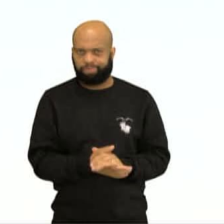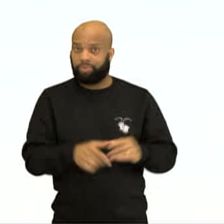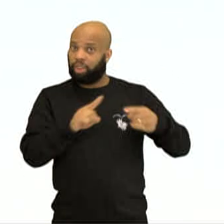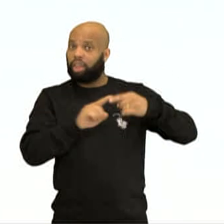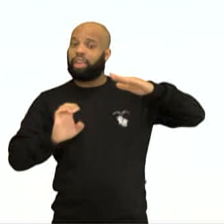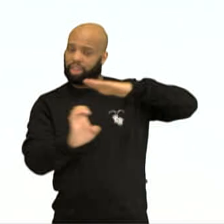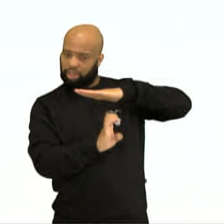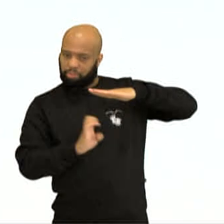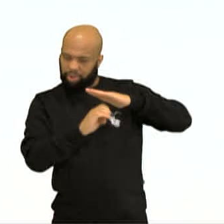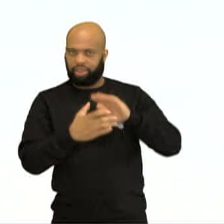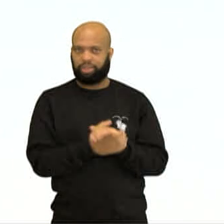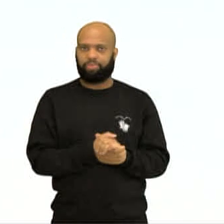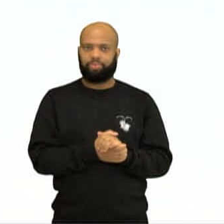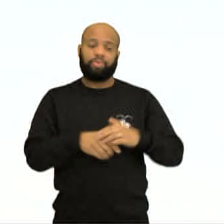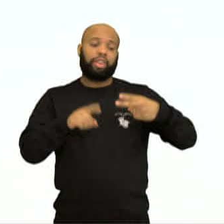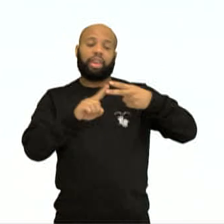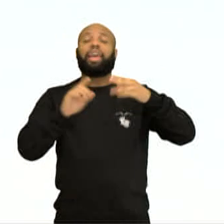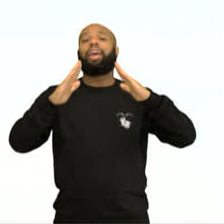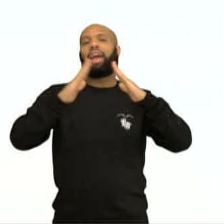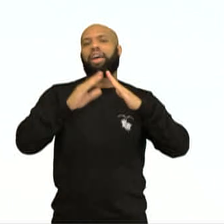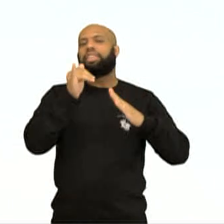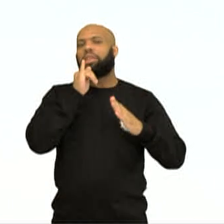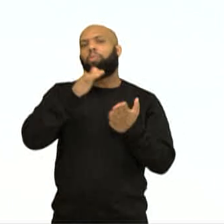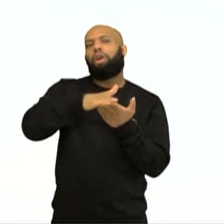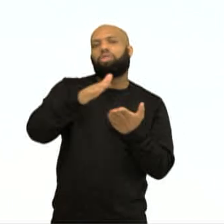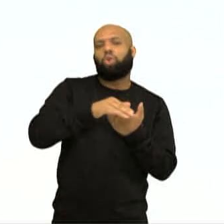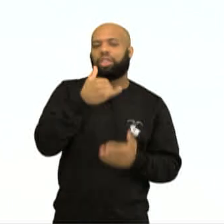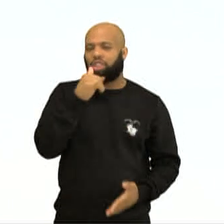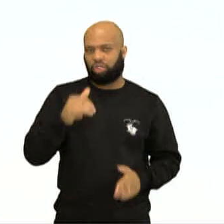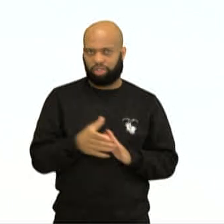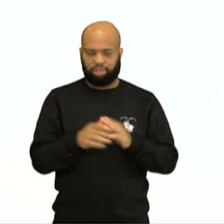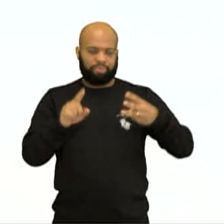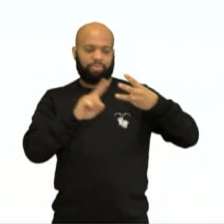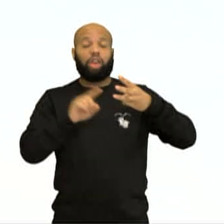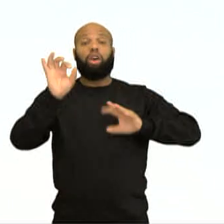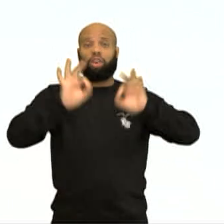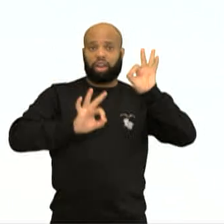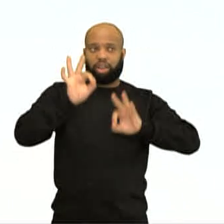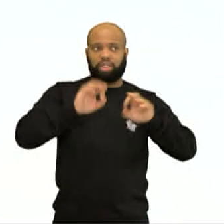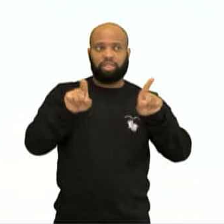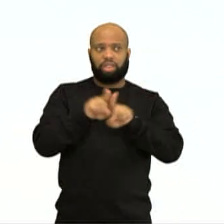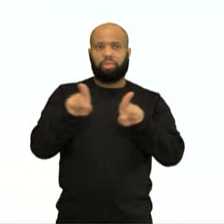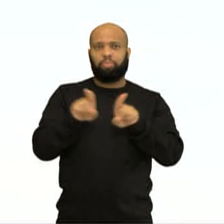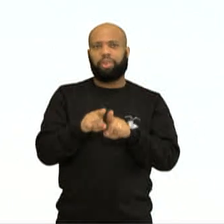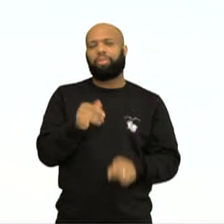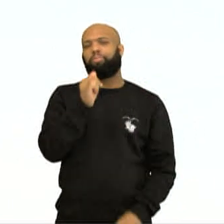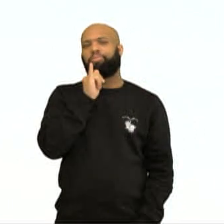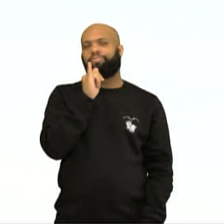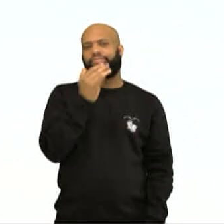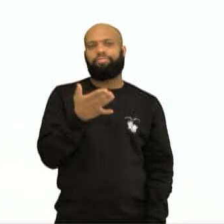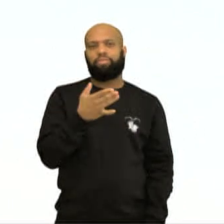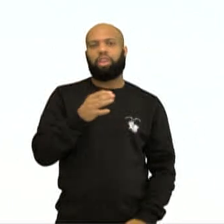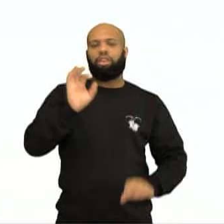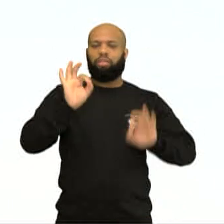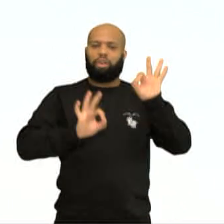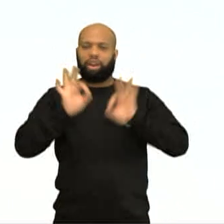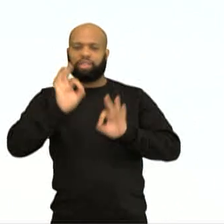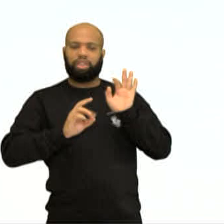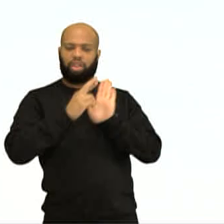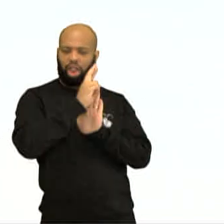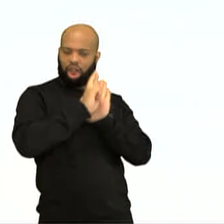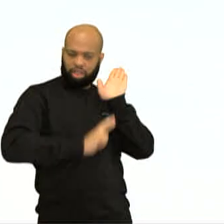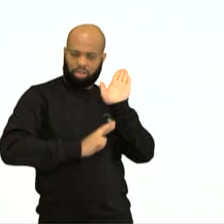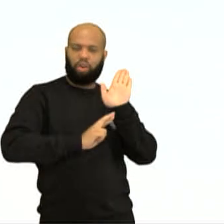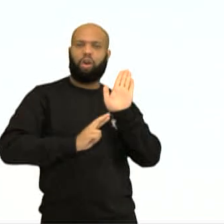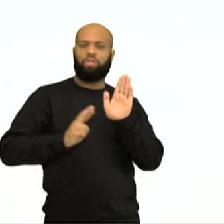casa, quando a gente está falando do consumo de energia, quando a gente está organizando também, por exemplo, um relatório financeiro de